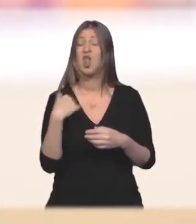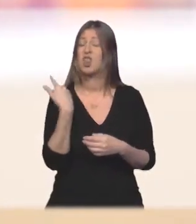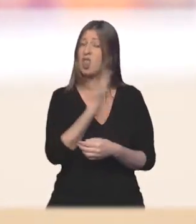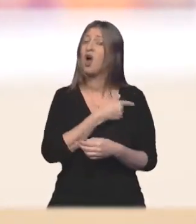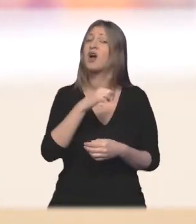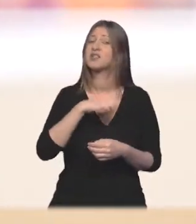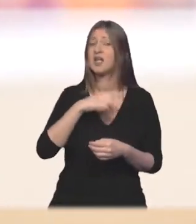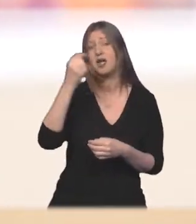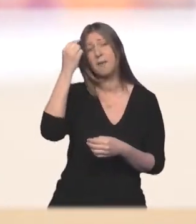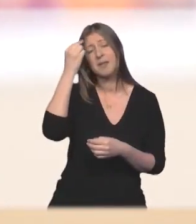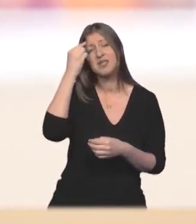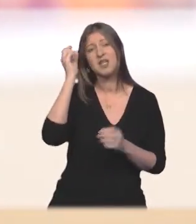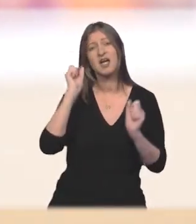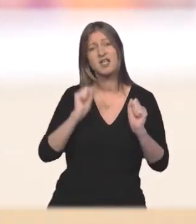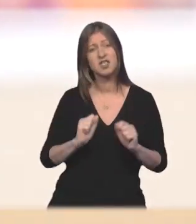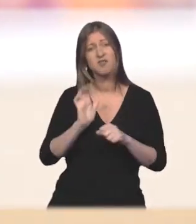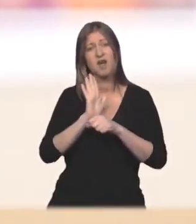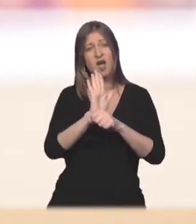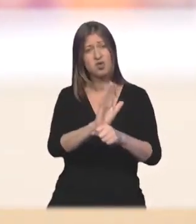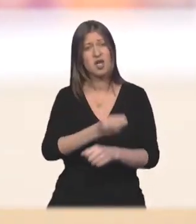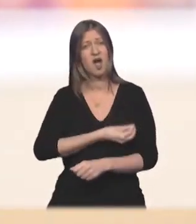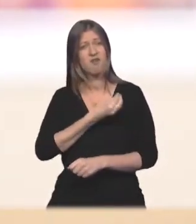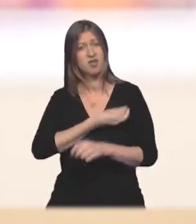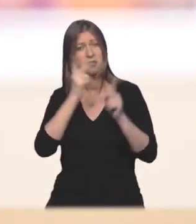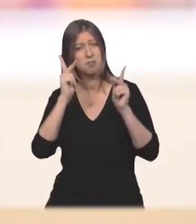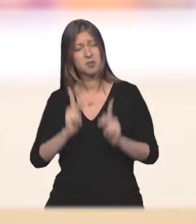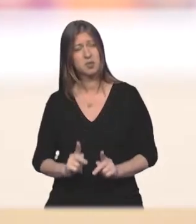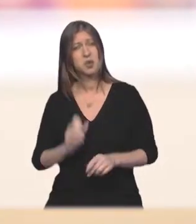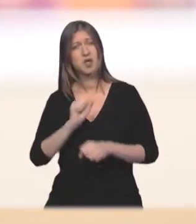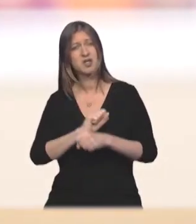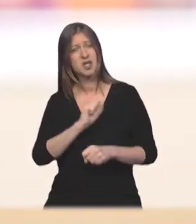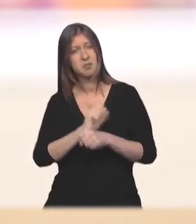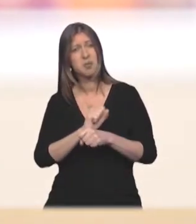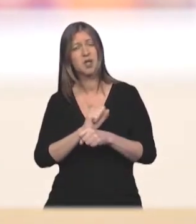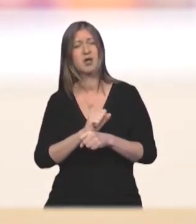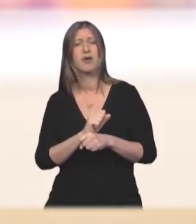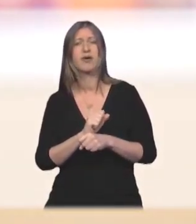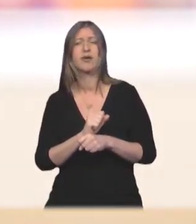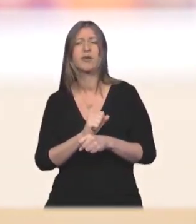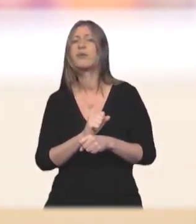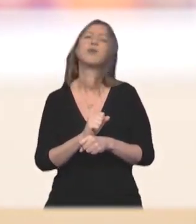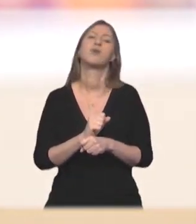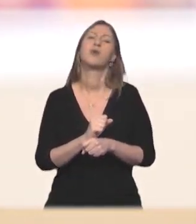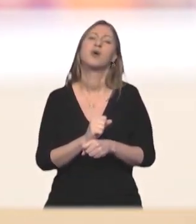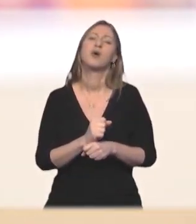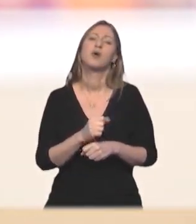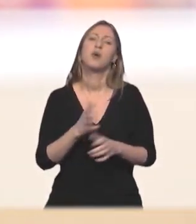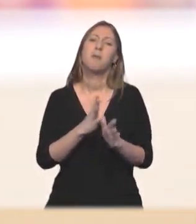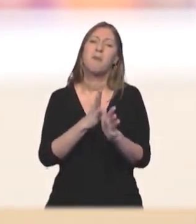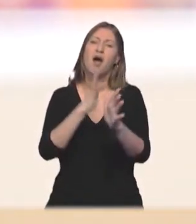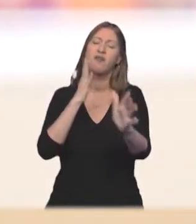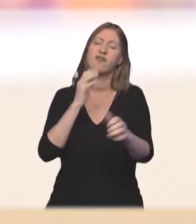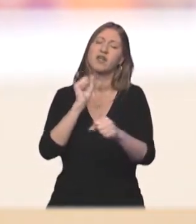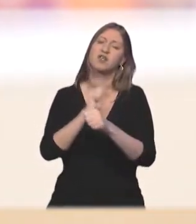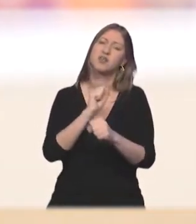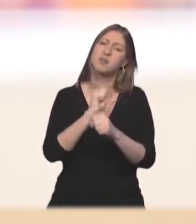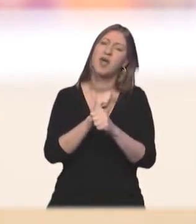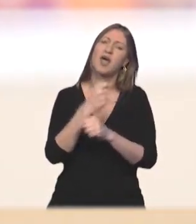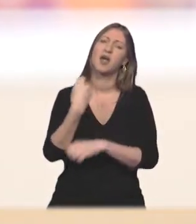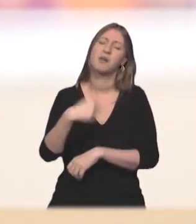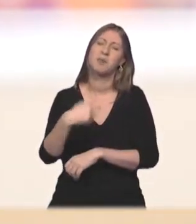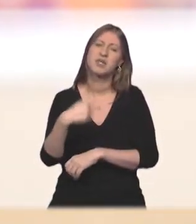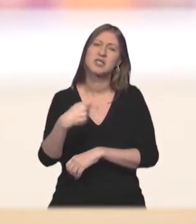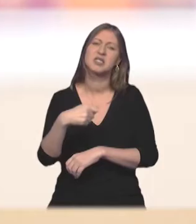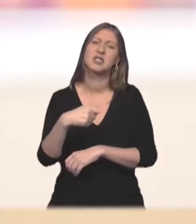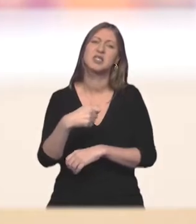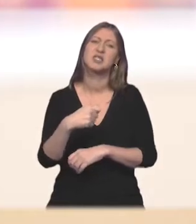que pensar que isso pode servir para ajudar a vida de alguém que está aguardando, que está ali numa fila de espera e que